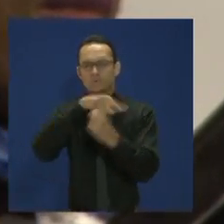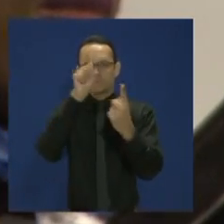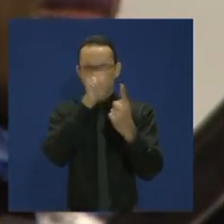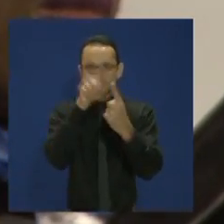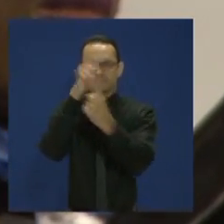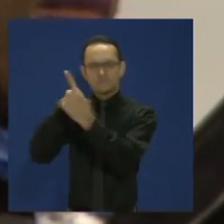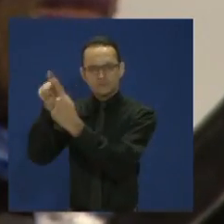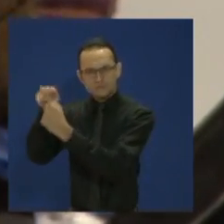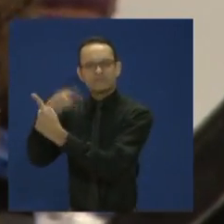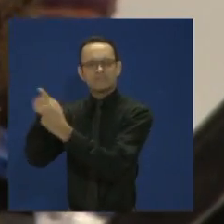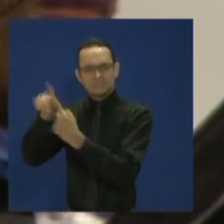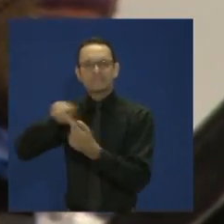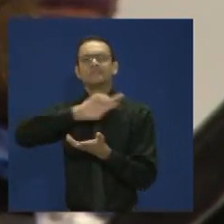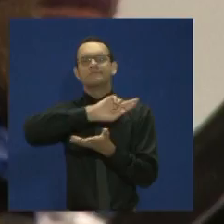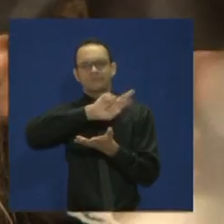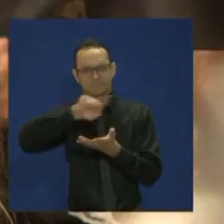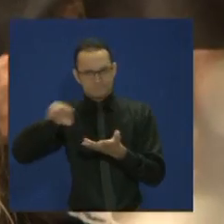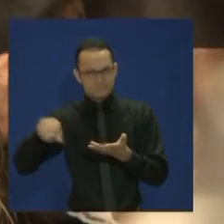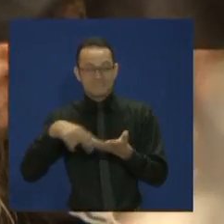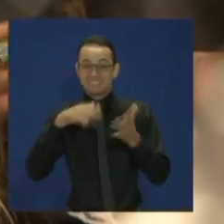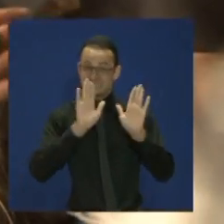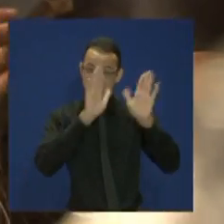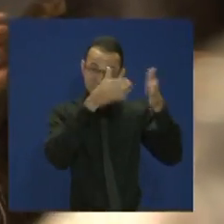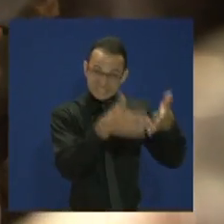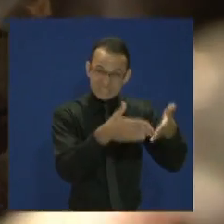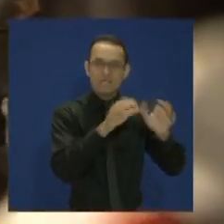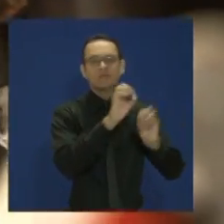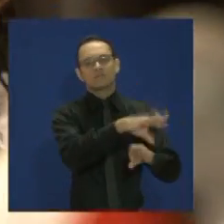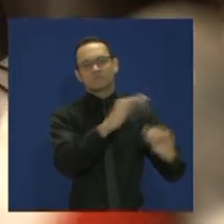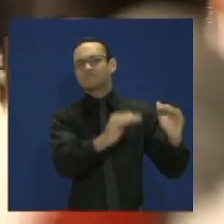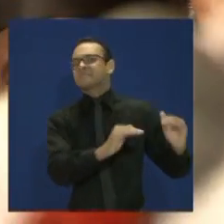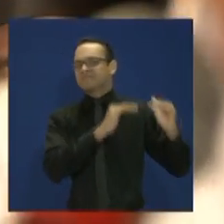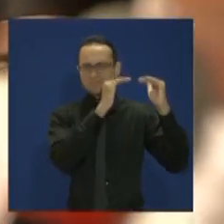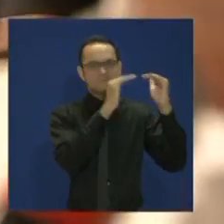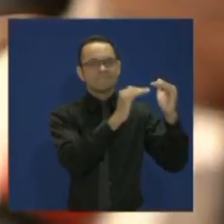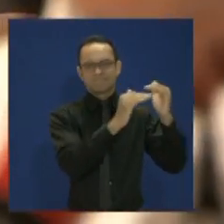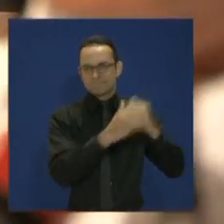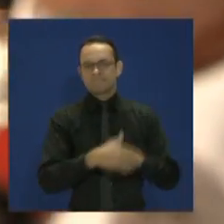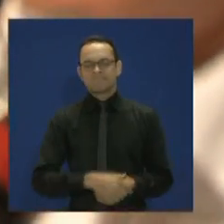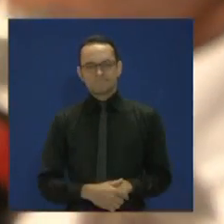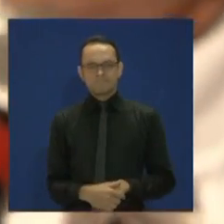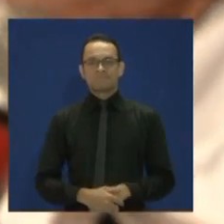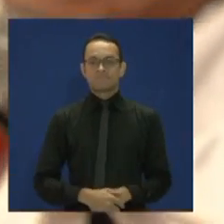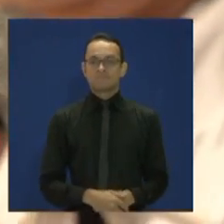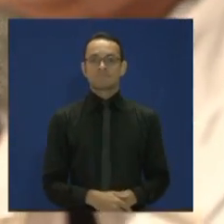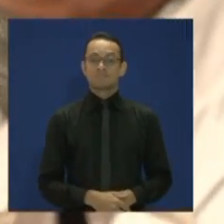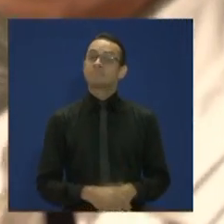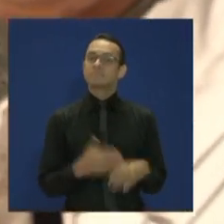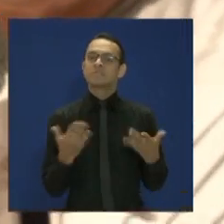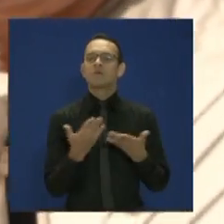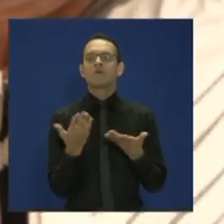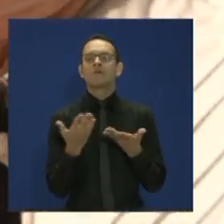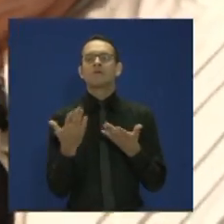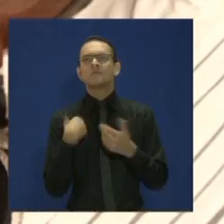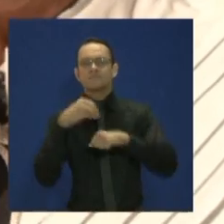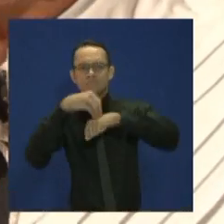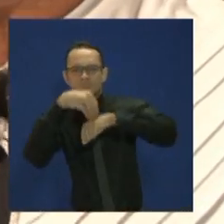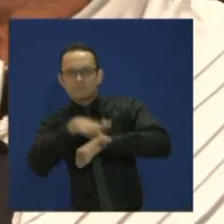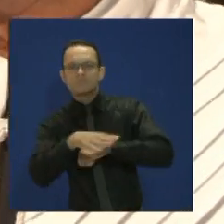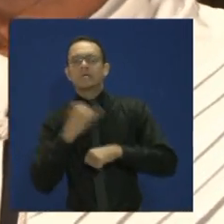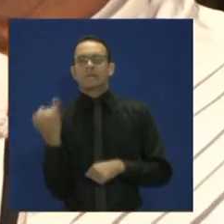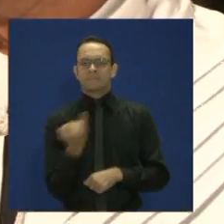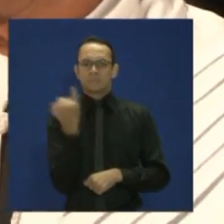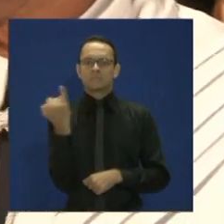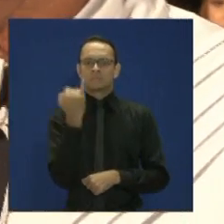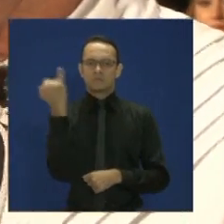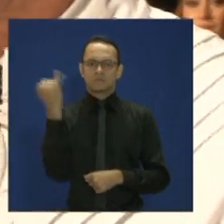seus níveis, especialmente na educação superior. Para dar um dado a vocês, acho que é importante